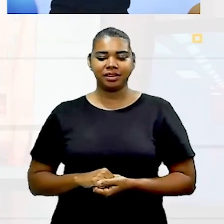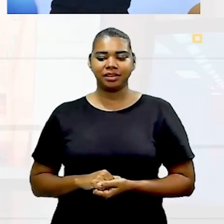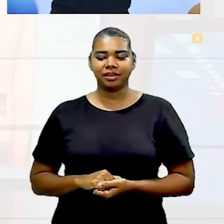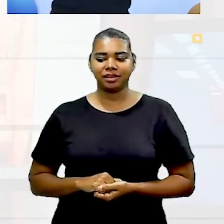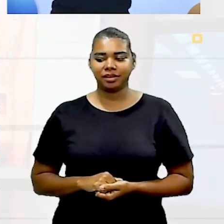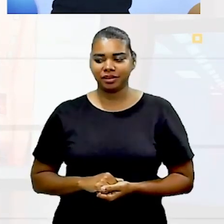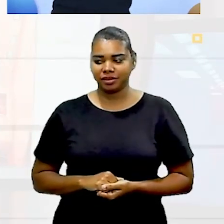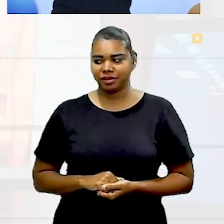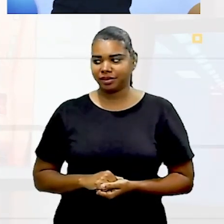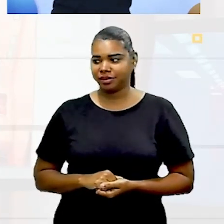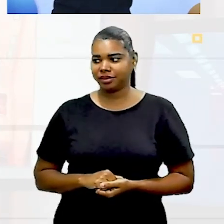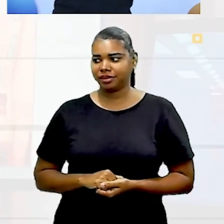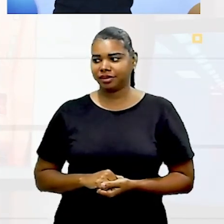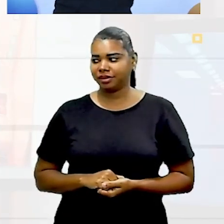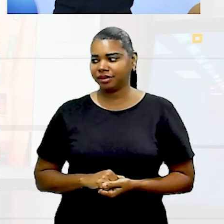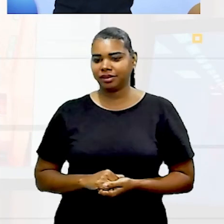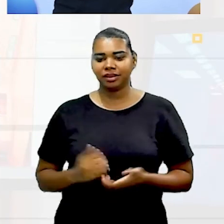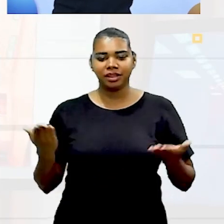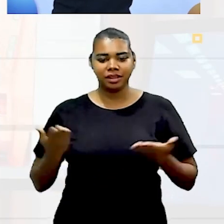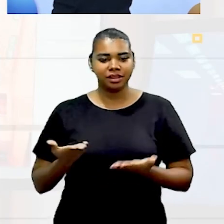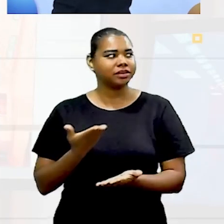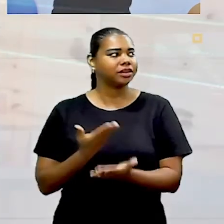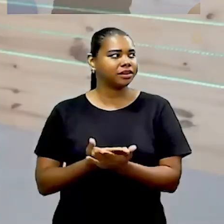E essa foi a nossa aula